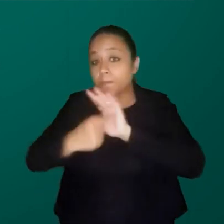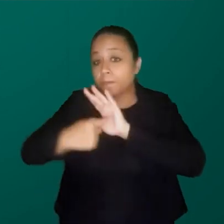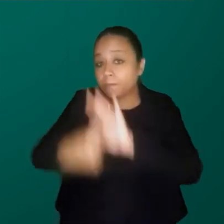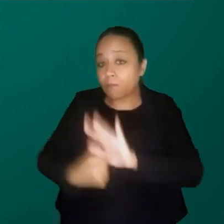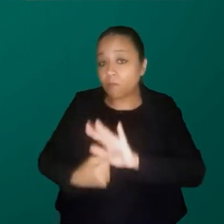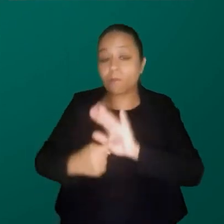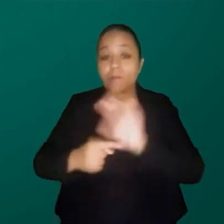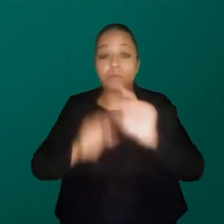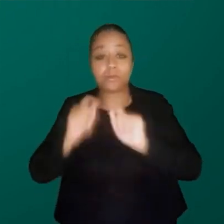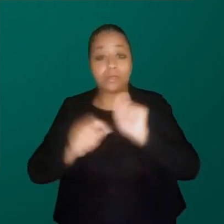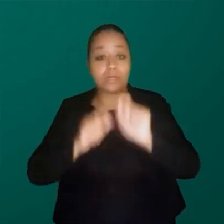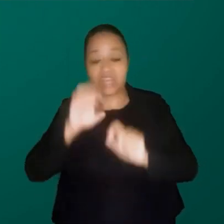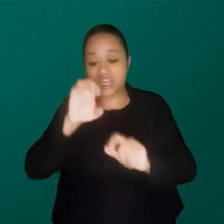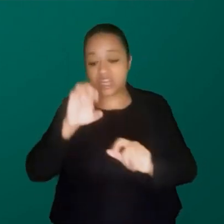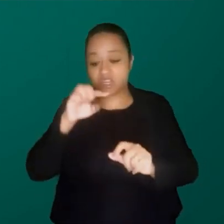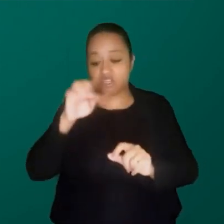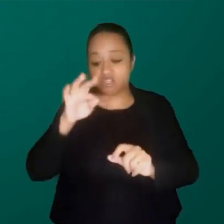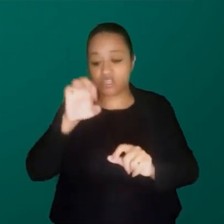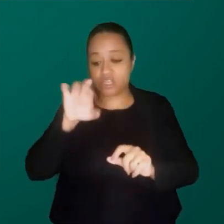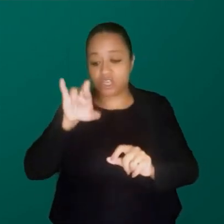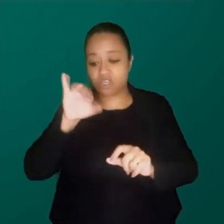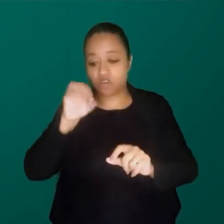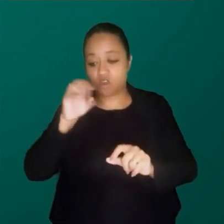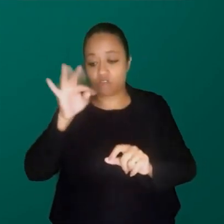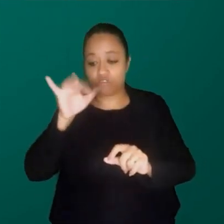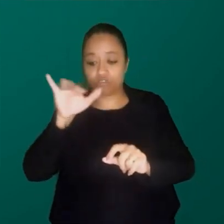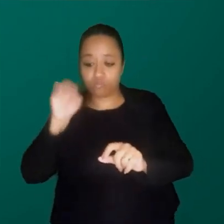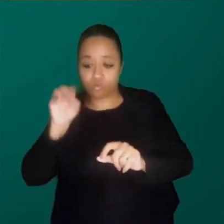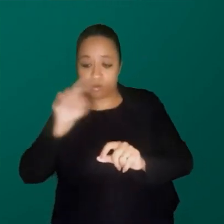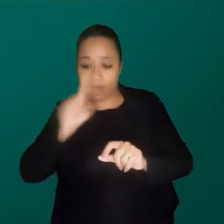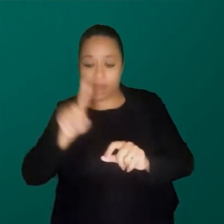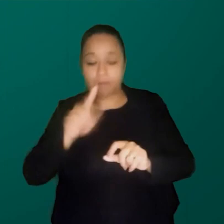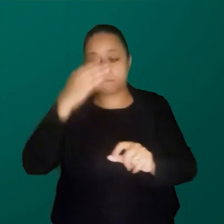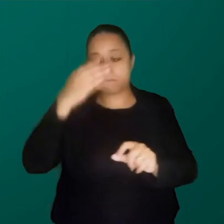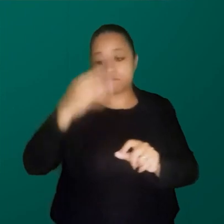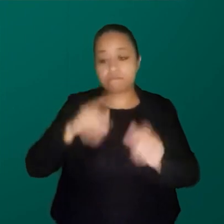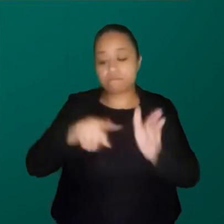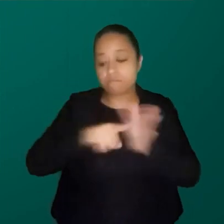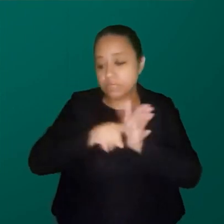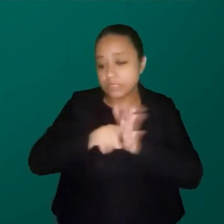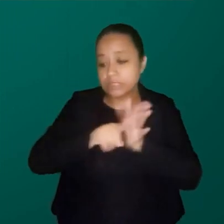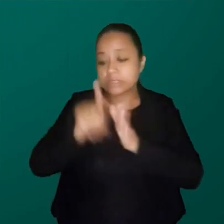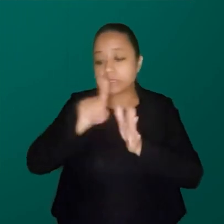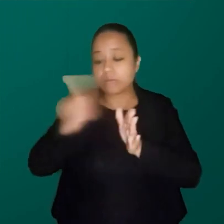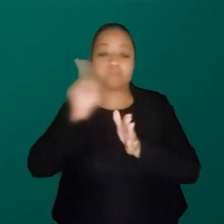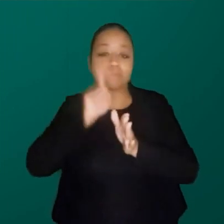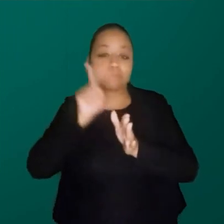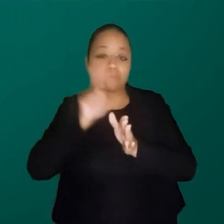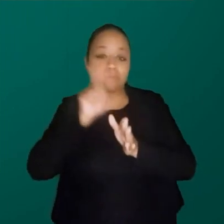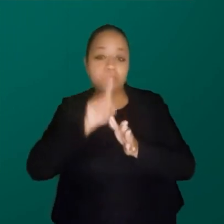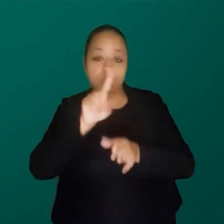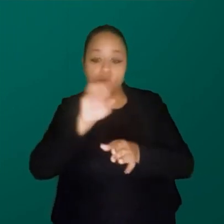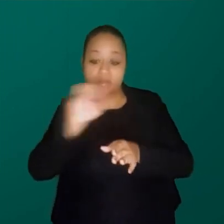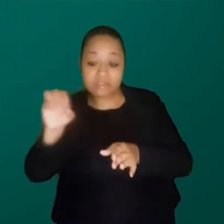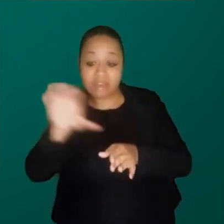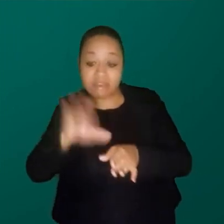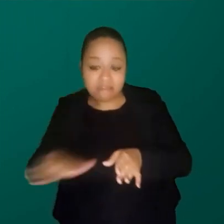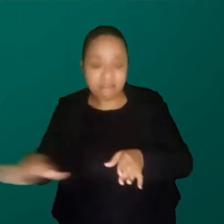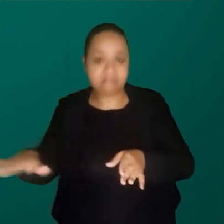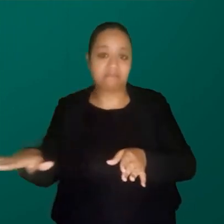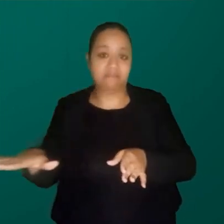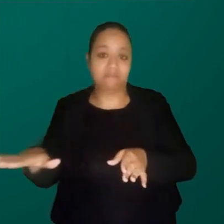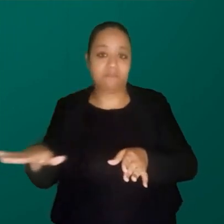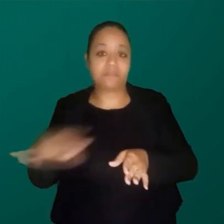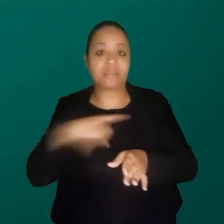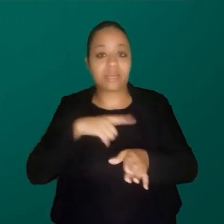nesse teste que foi feito nos Estados Unidos com 100 crianças, não sei como é que alguém consegue fazer, eu sei que aqui está na Fiocruz, onde se faz teste